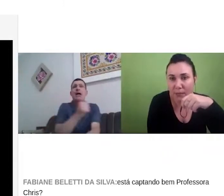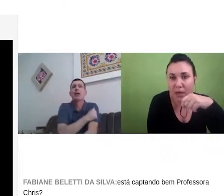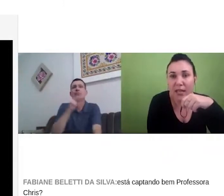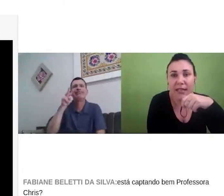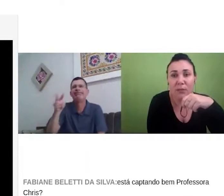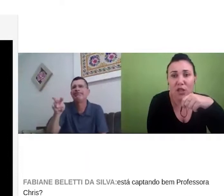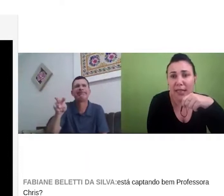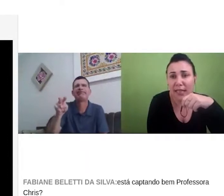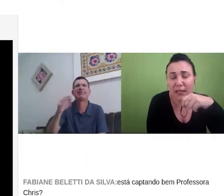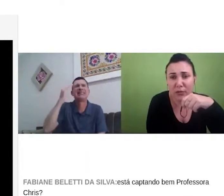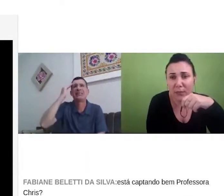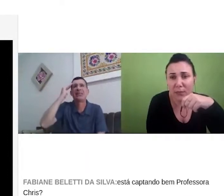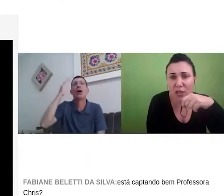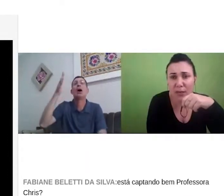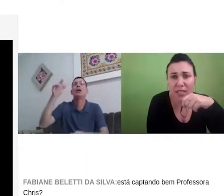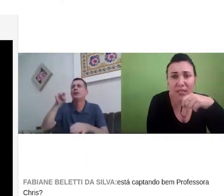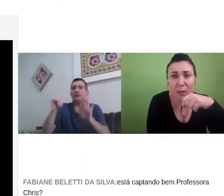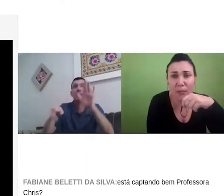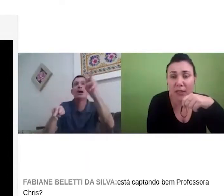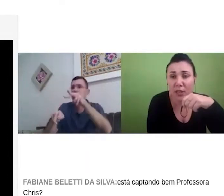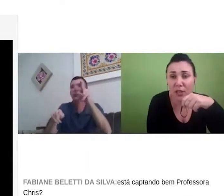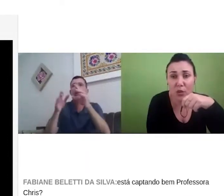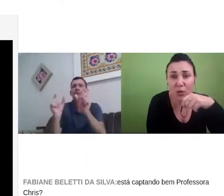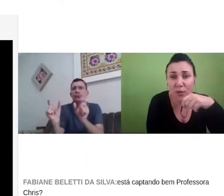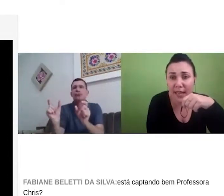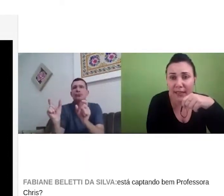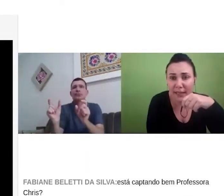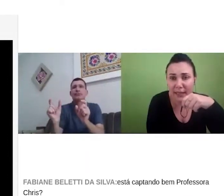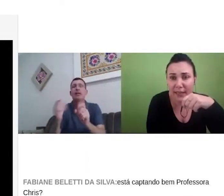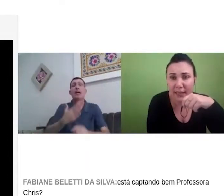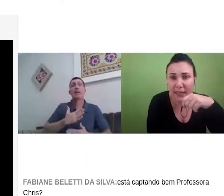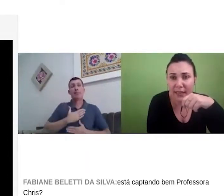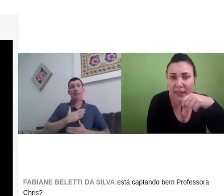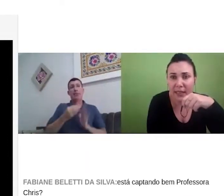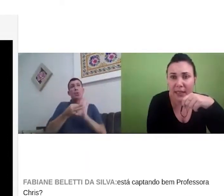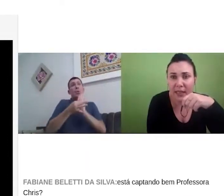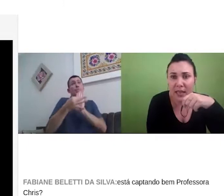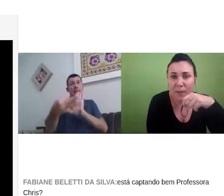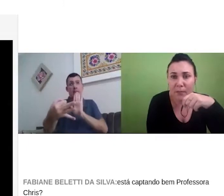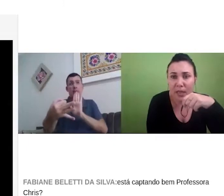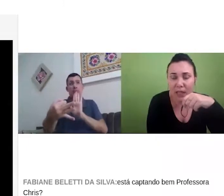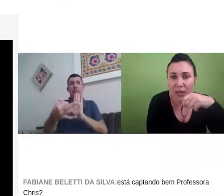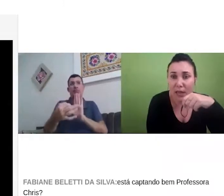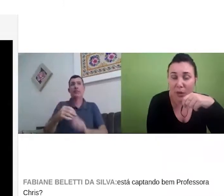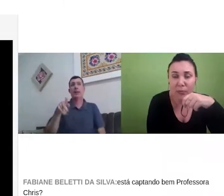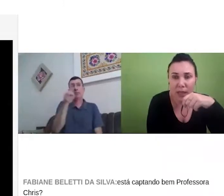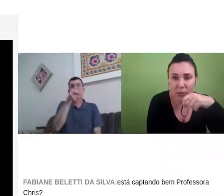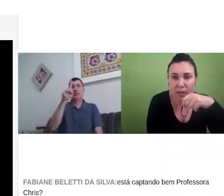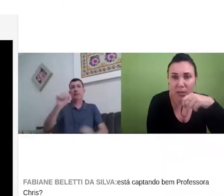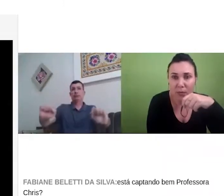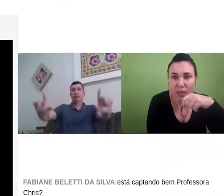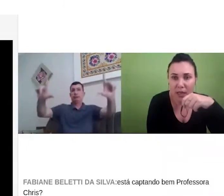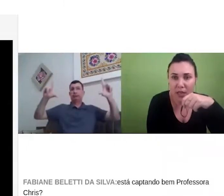por exemplo, e aí tem uma janelinha do intérprete de libras pequeno que a gente não consegue entender, né, para mim, a minha